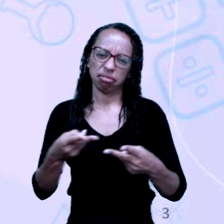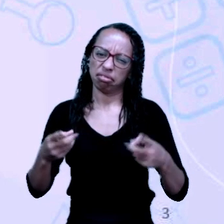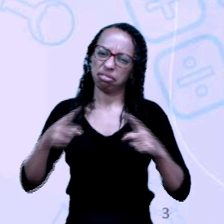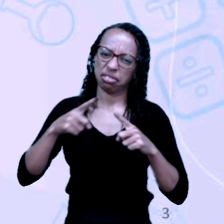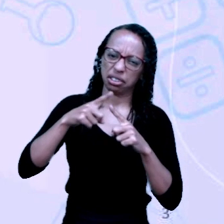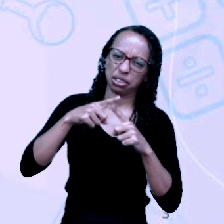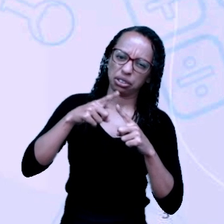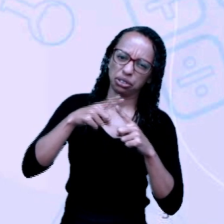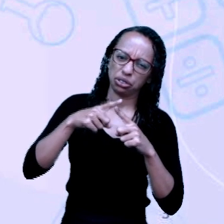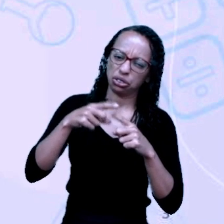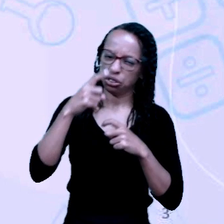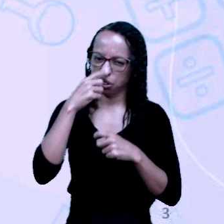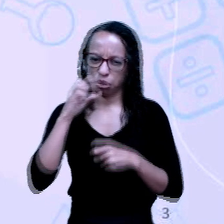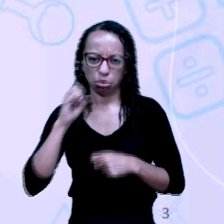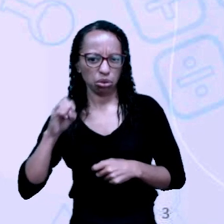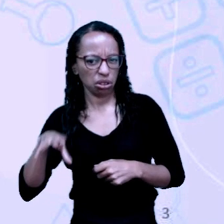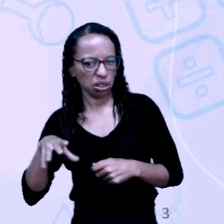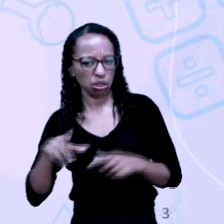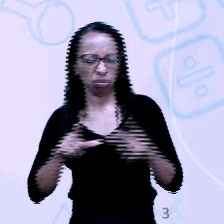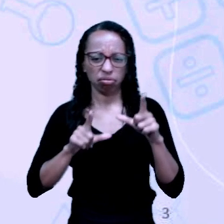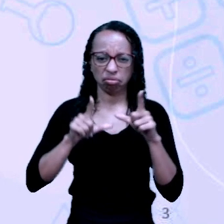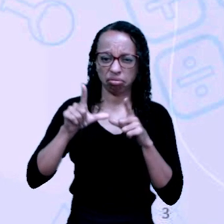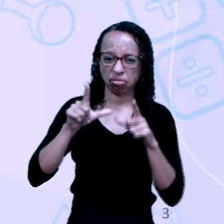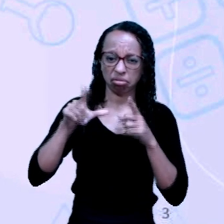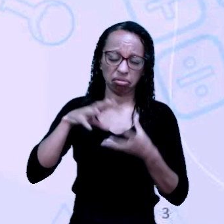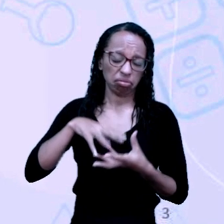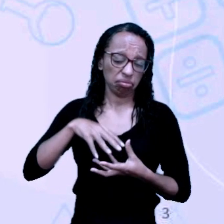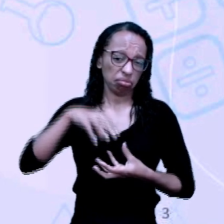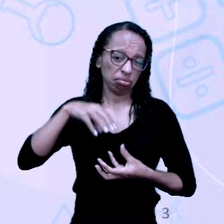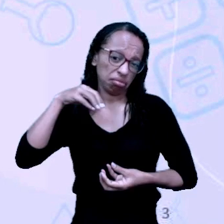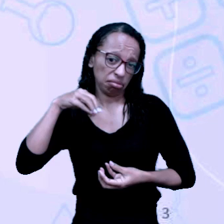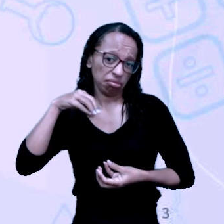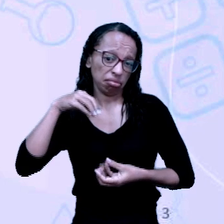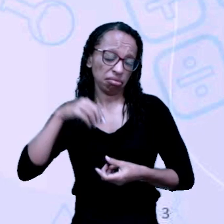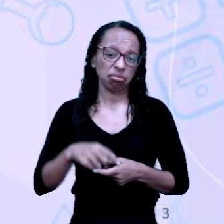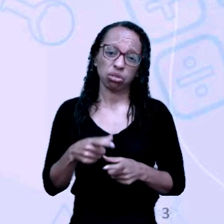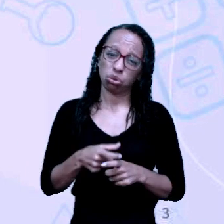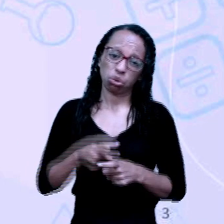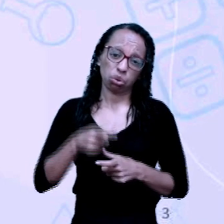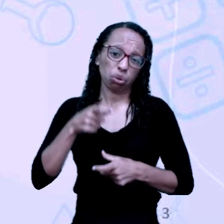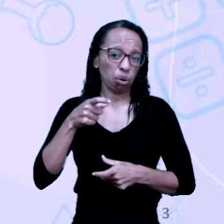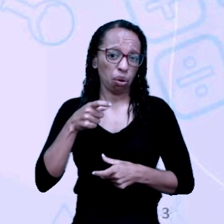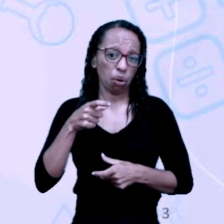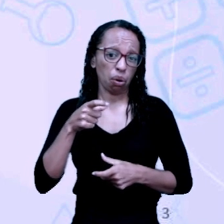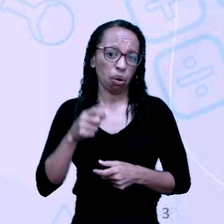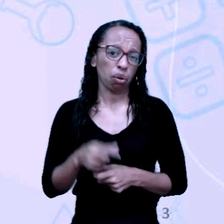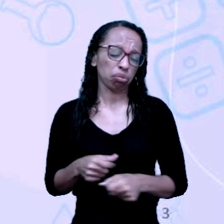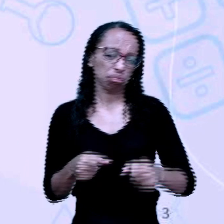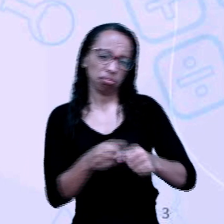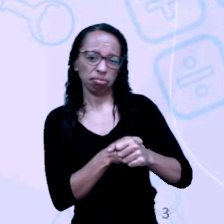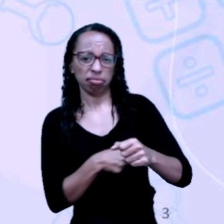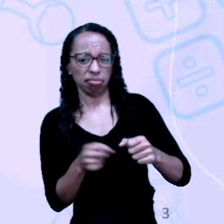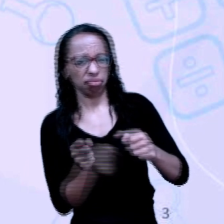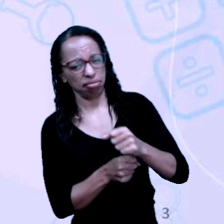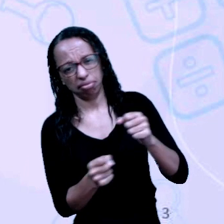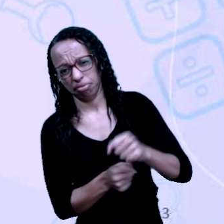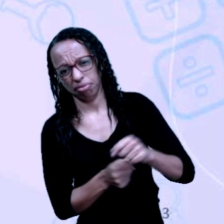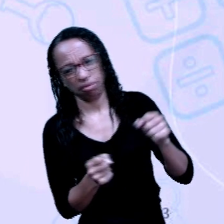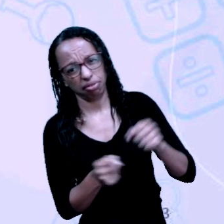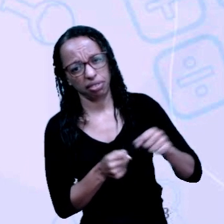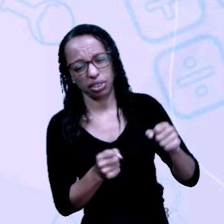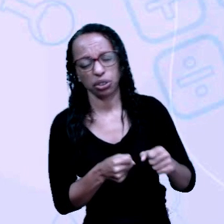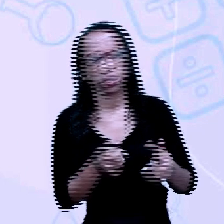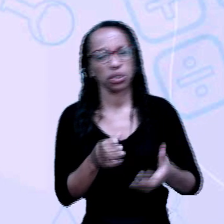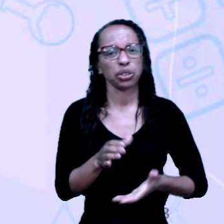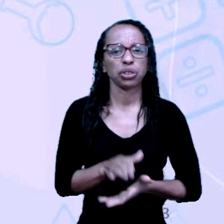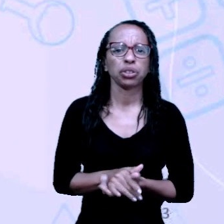televisão, muito plástico, então nós temos garrafa, nós temos copo, nós temos vassoura, nós temos pneus.